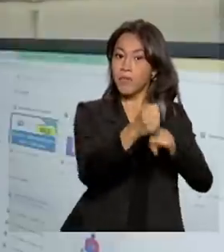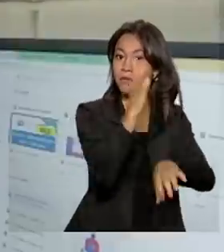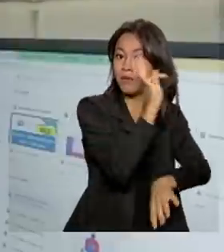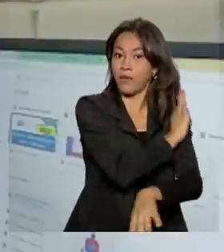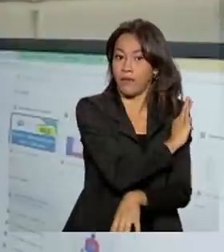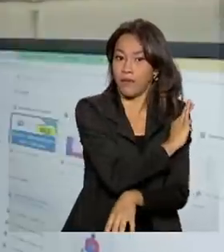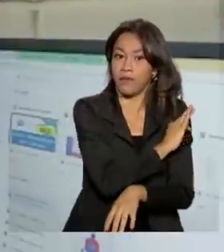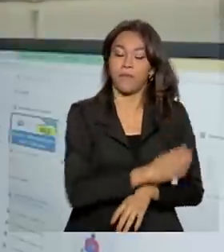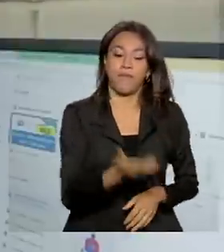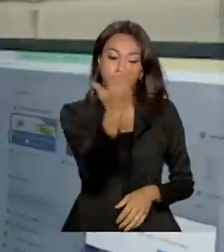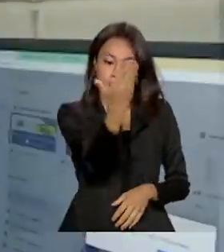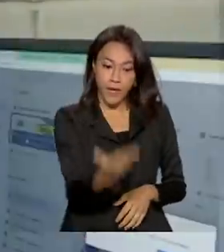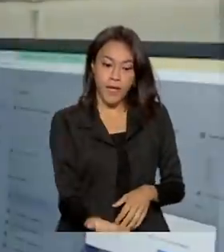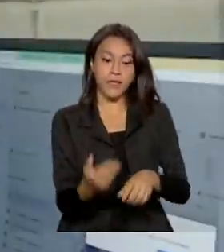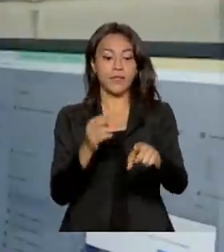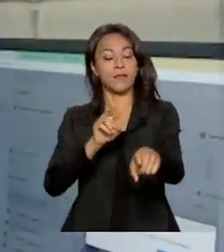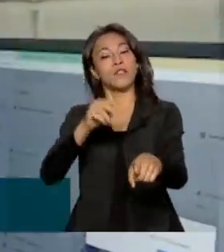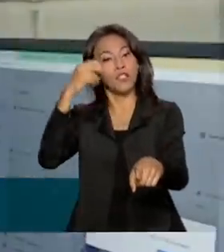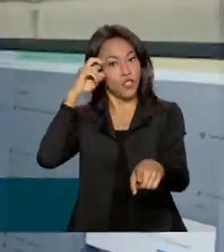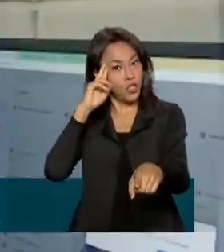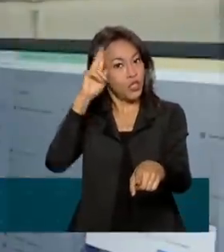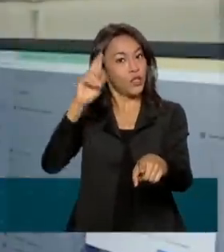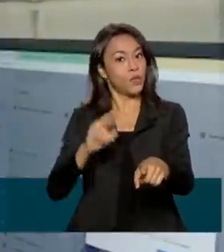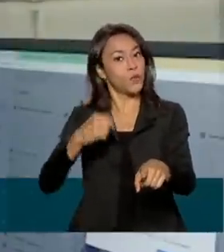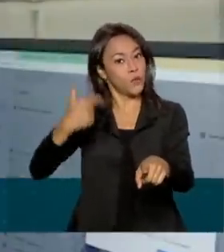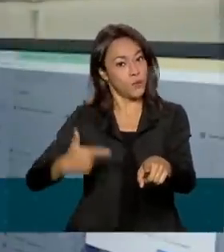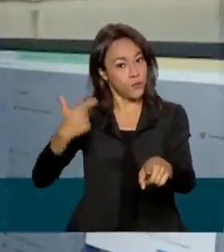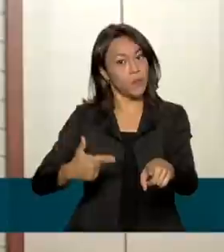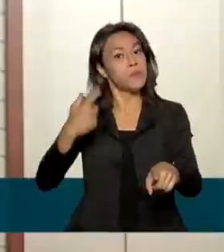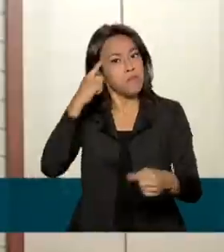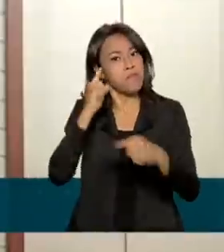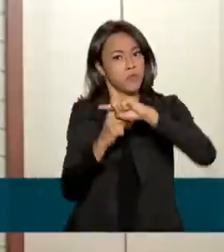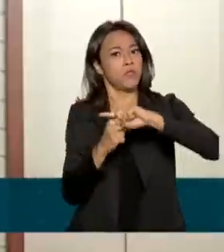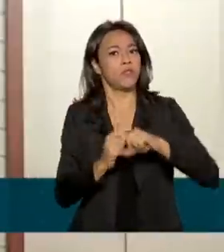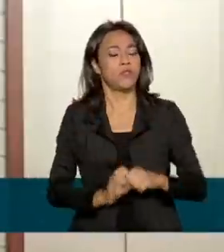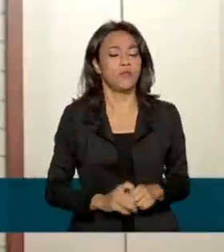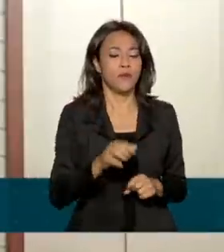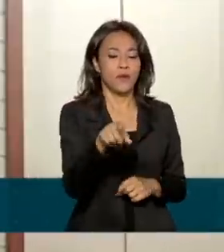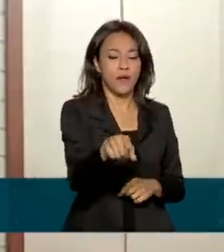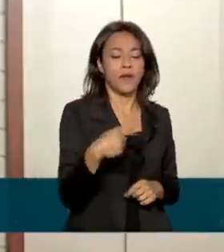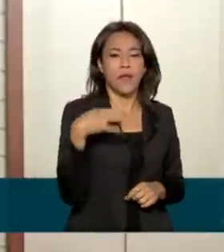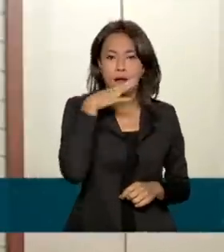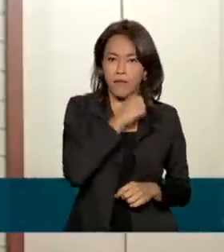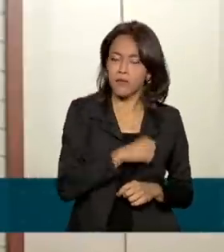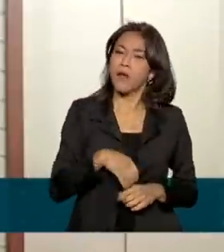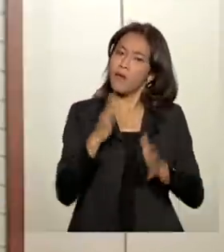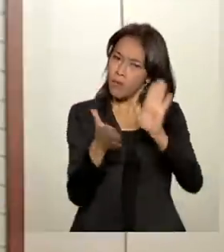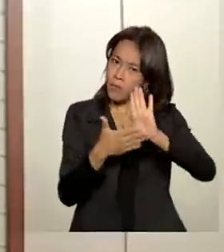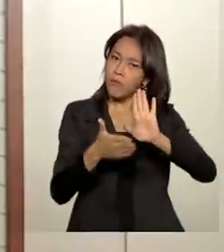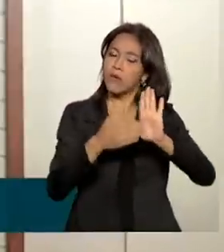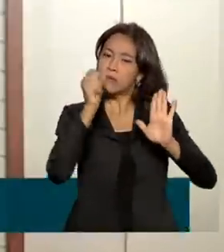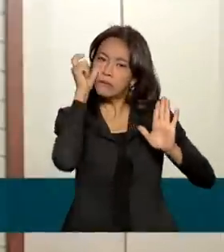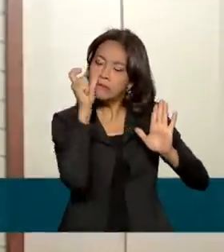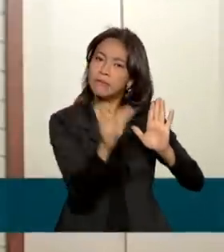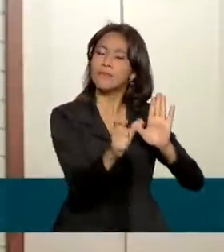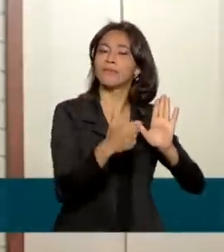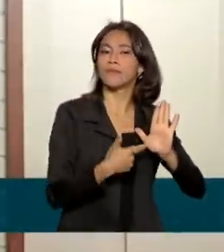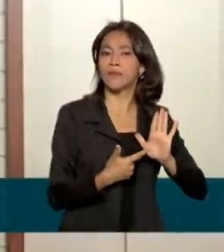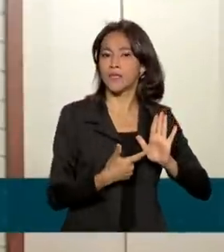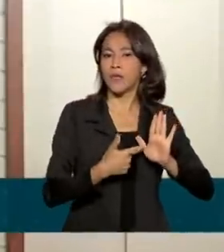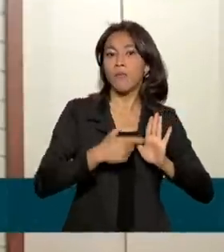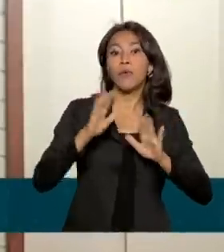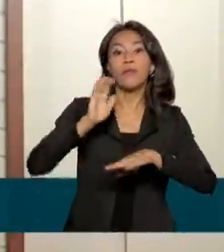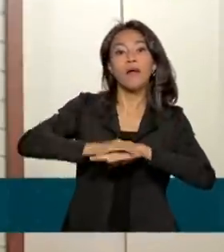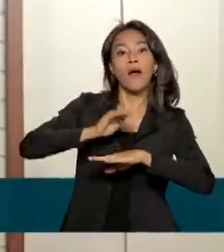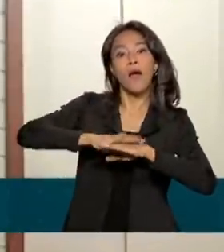o vice-diretor da Escola do Francisco, a mudança tem sido positiva. Uma proposta muito interessante que abre portas para a autonomia do